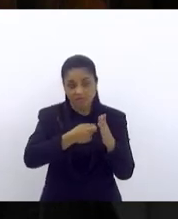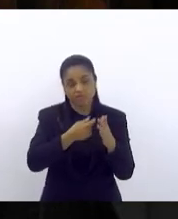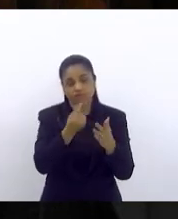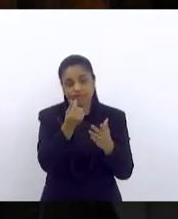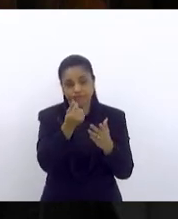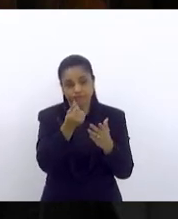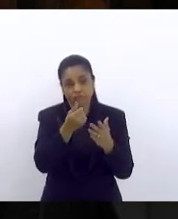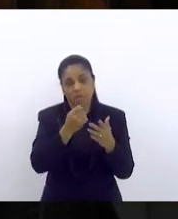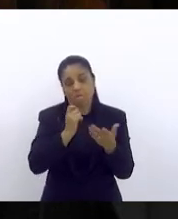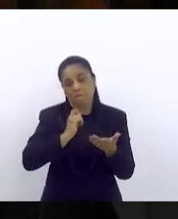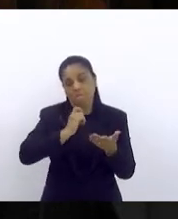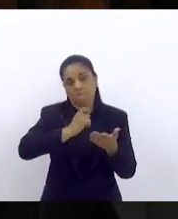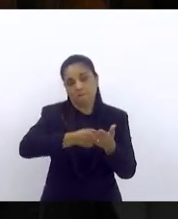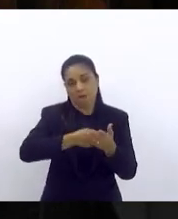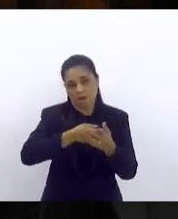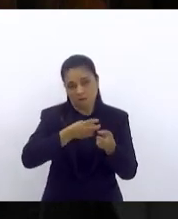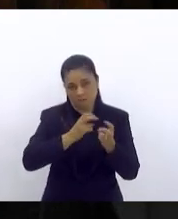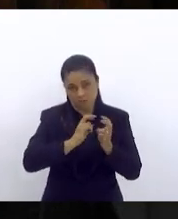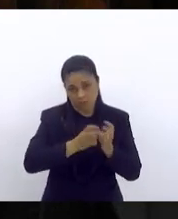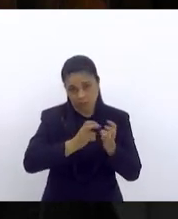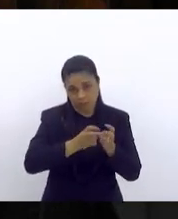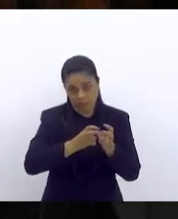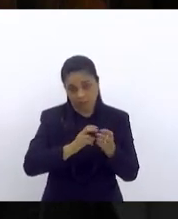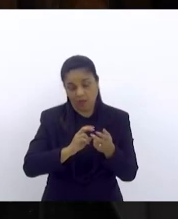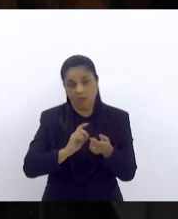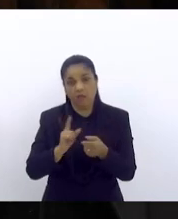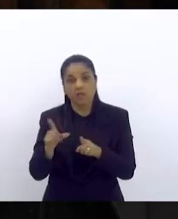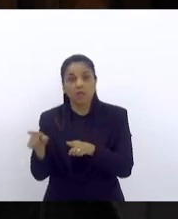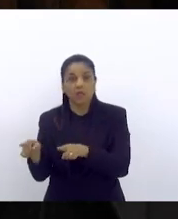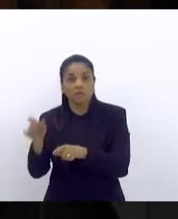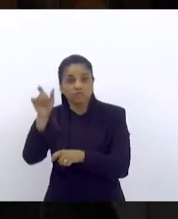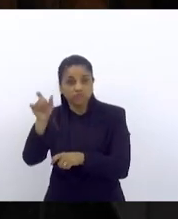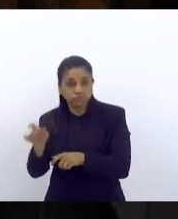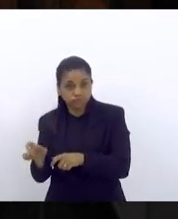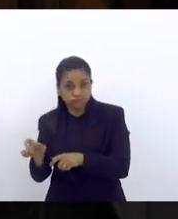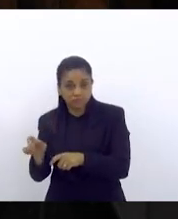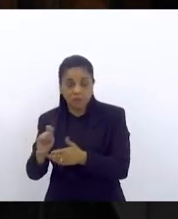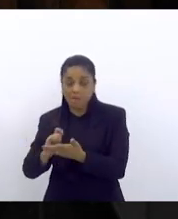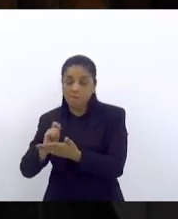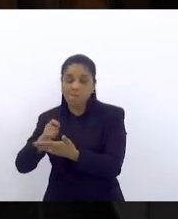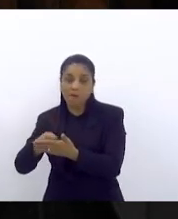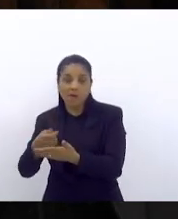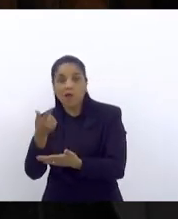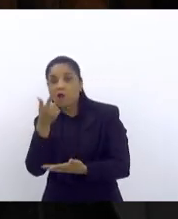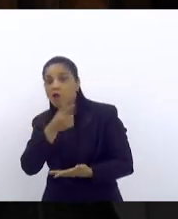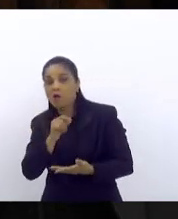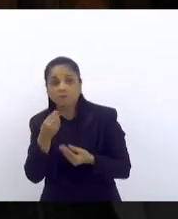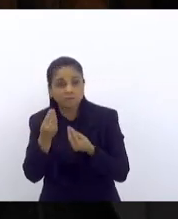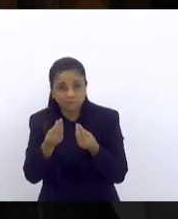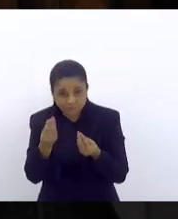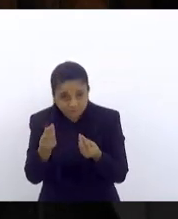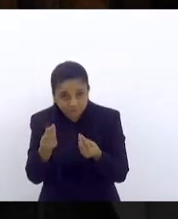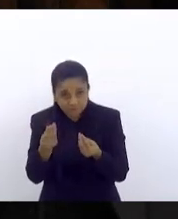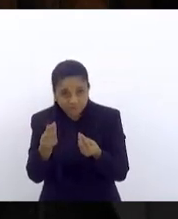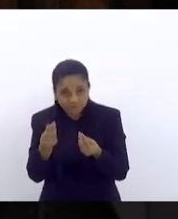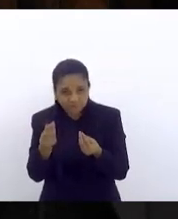e a capacidade de pagamento do usuário